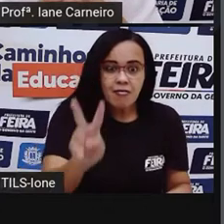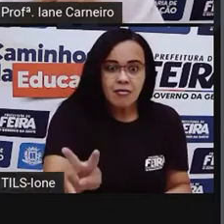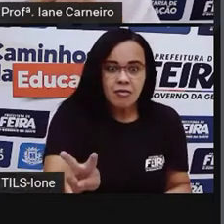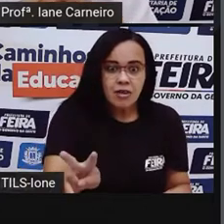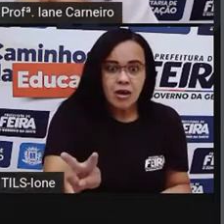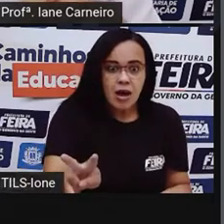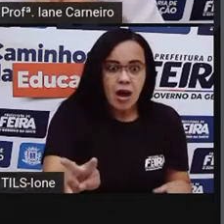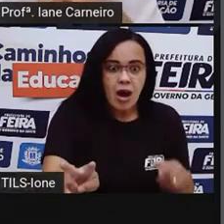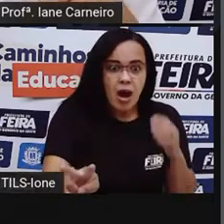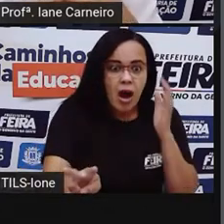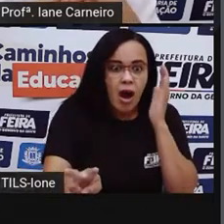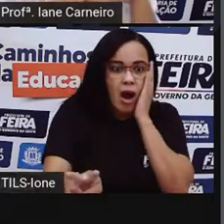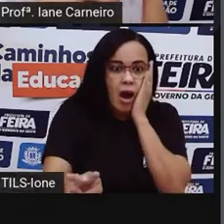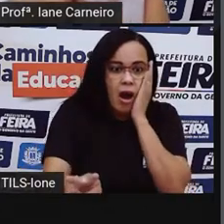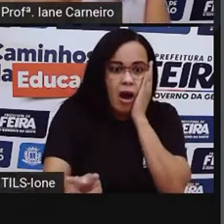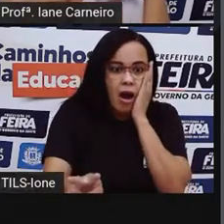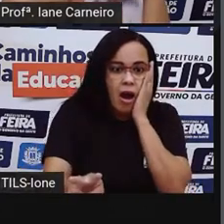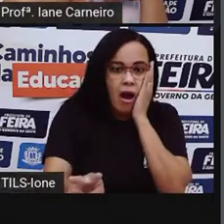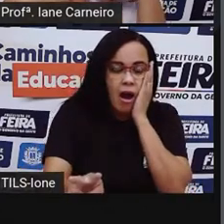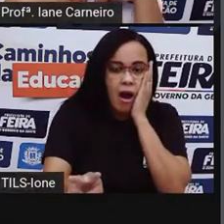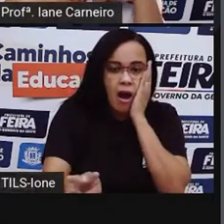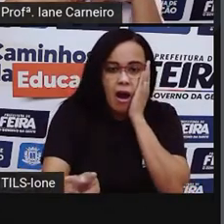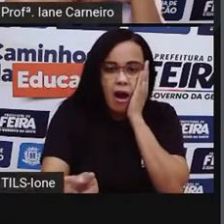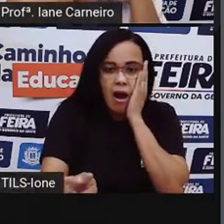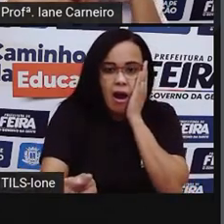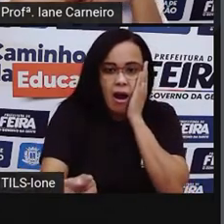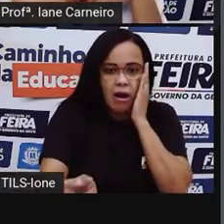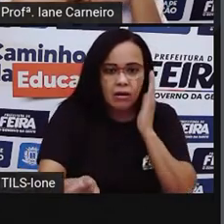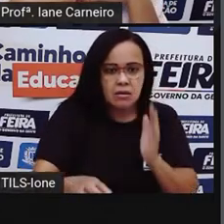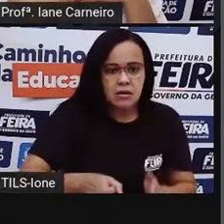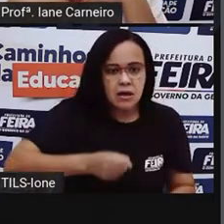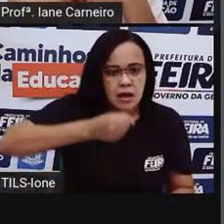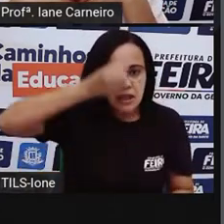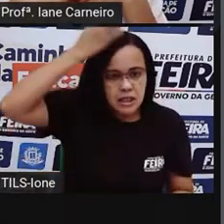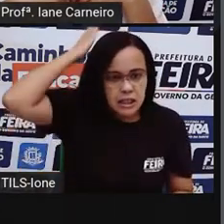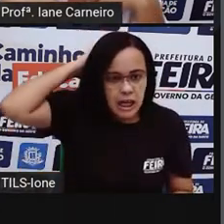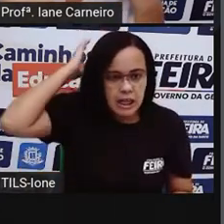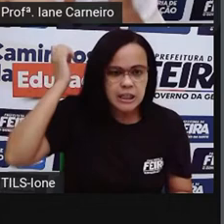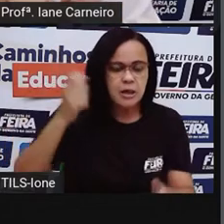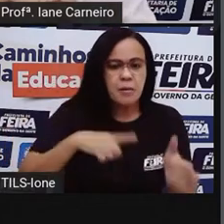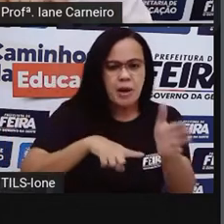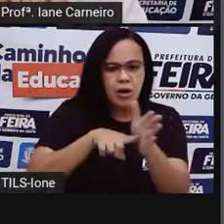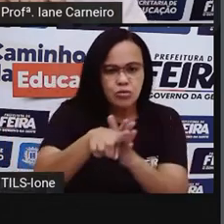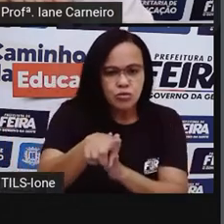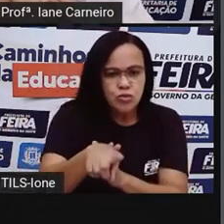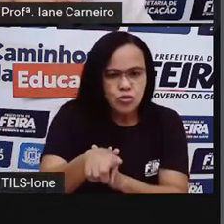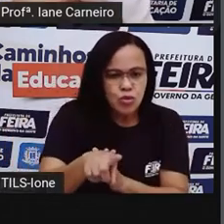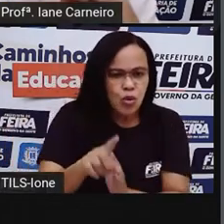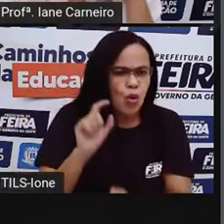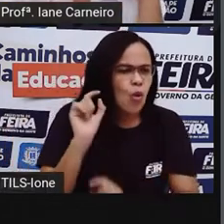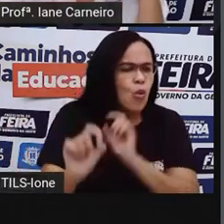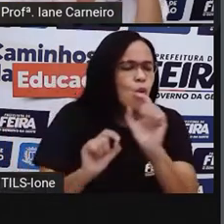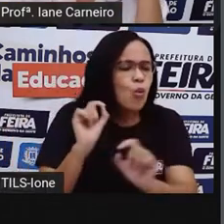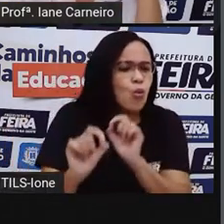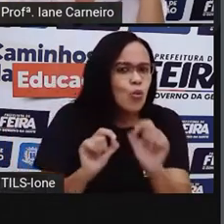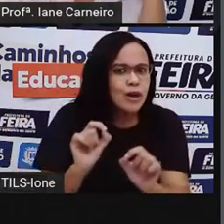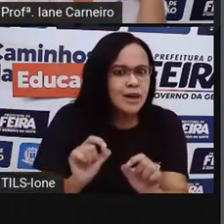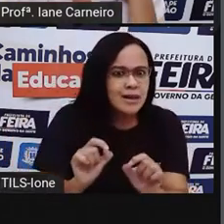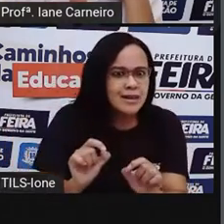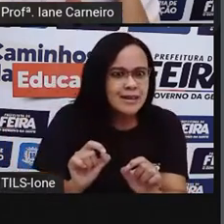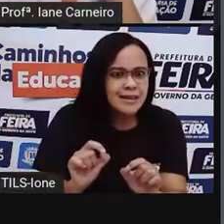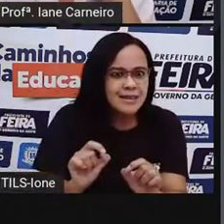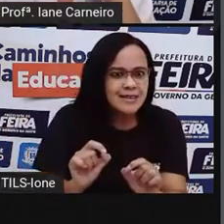entusiasmados, a galinha ruiva perguntou. O que será que a galinha perguntou? Bora ver!